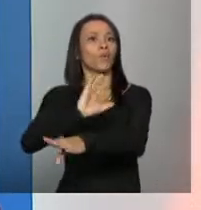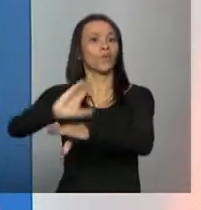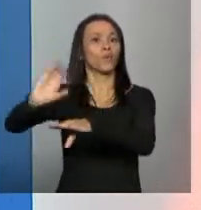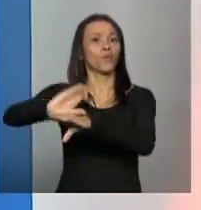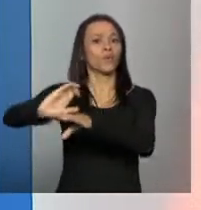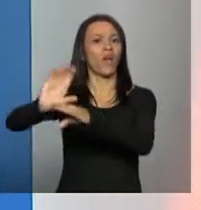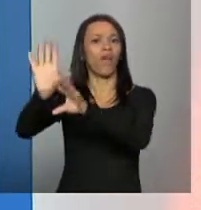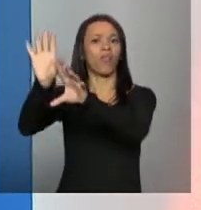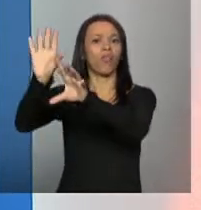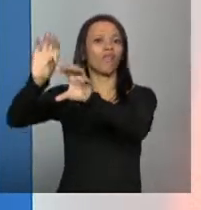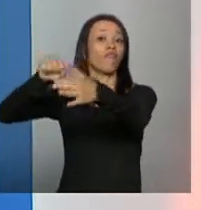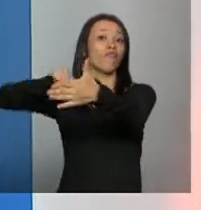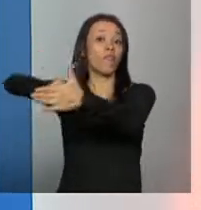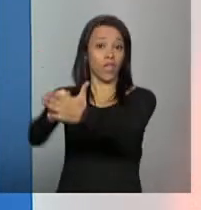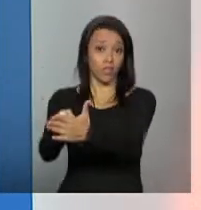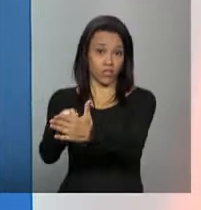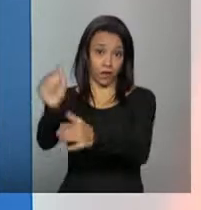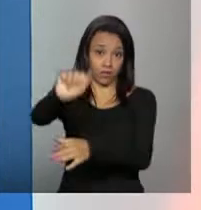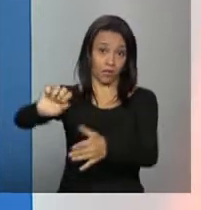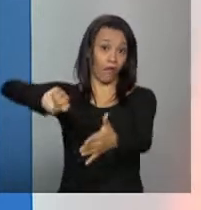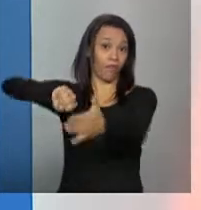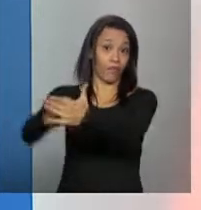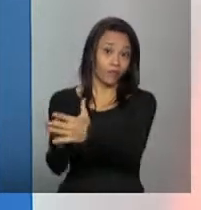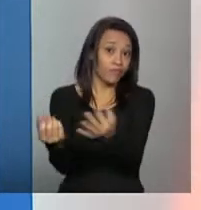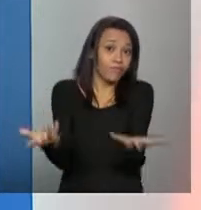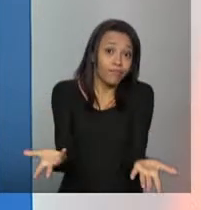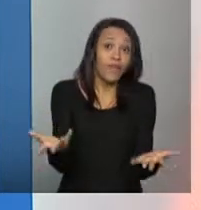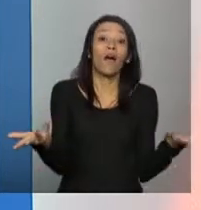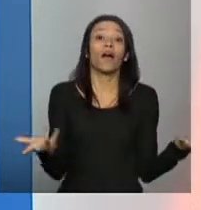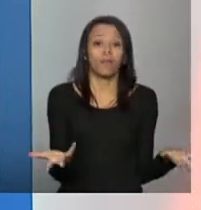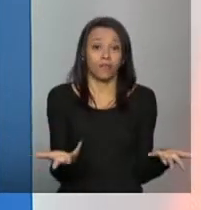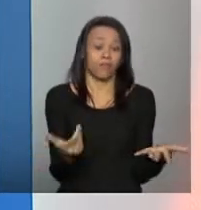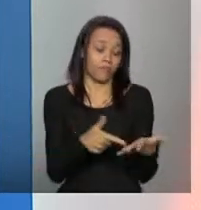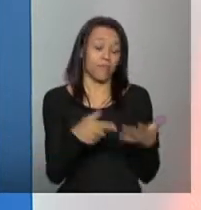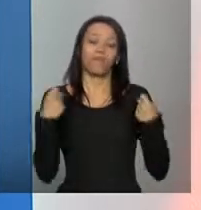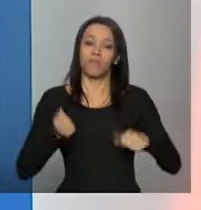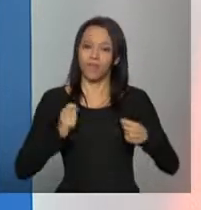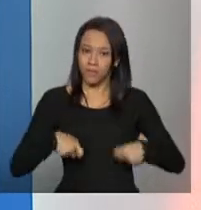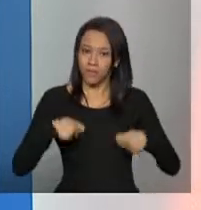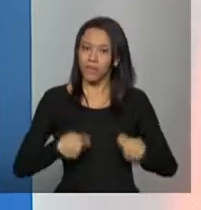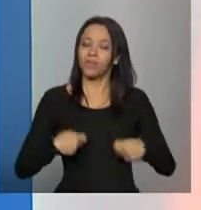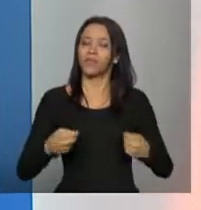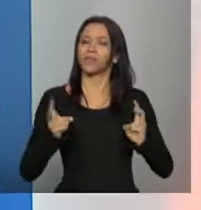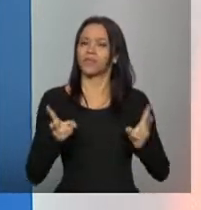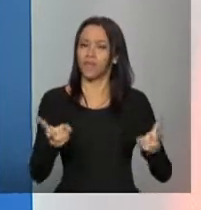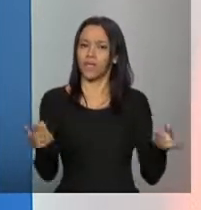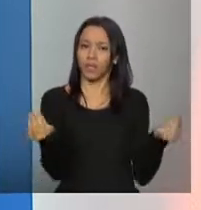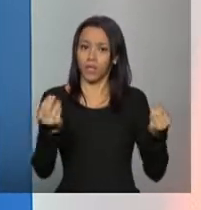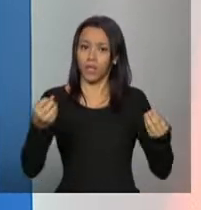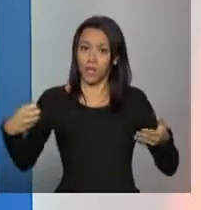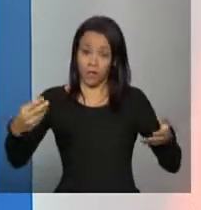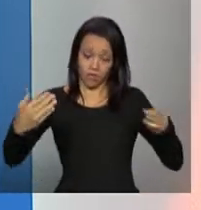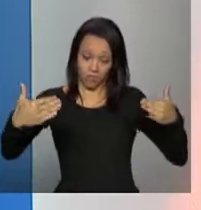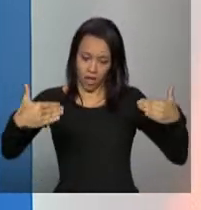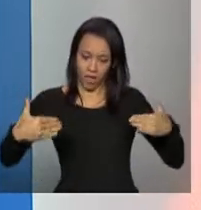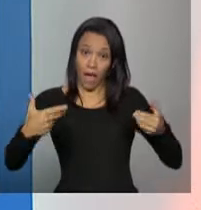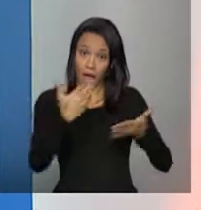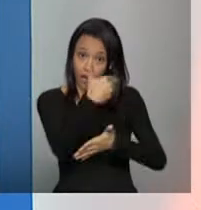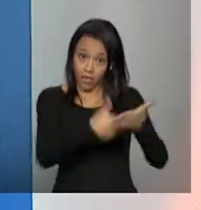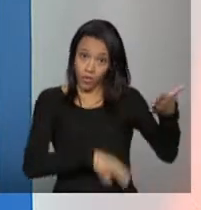assistência. Então, encerrada uma inscrição, essa atualização precisa também ser feita no cadastro. Então, o conselho é,